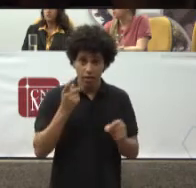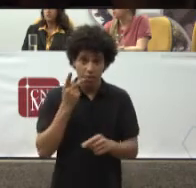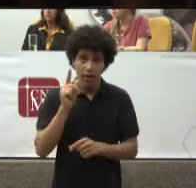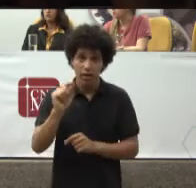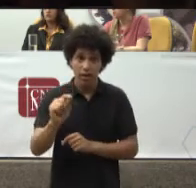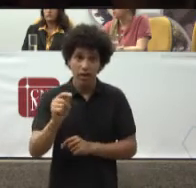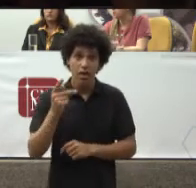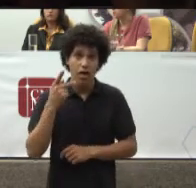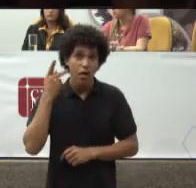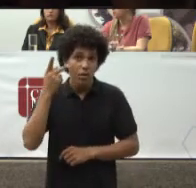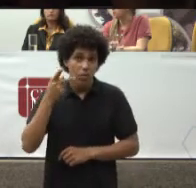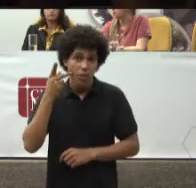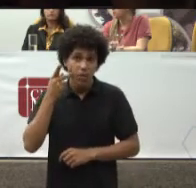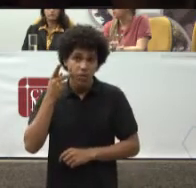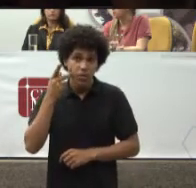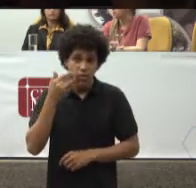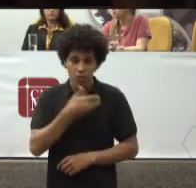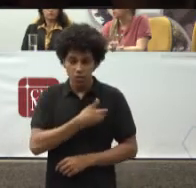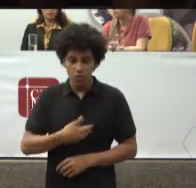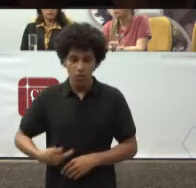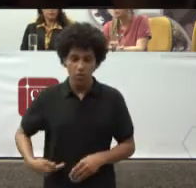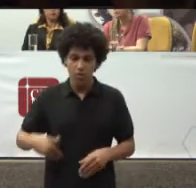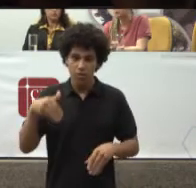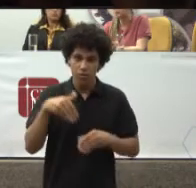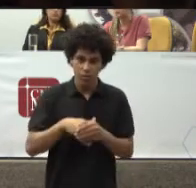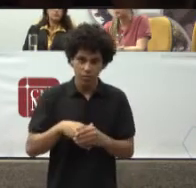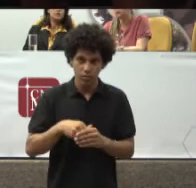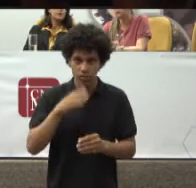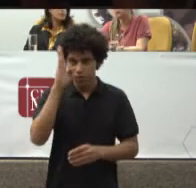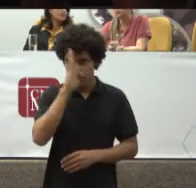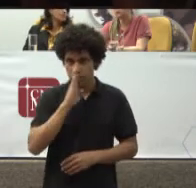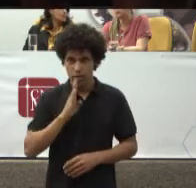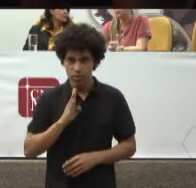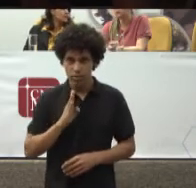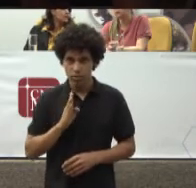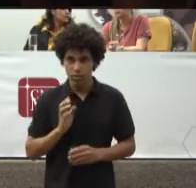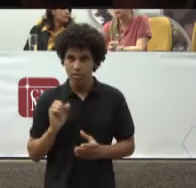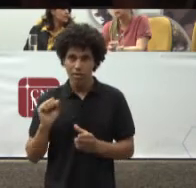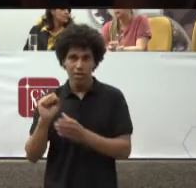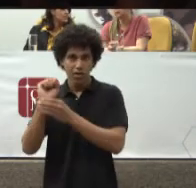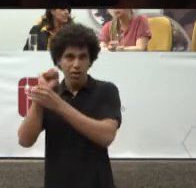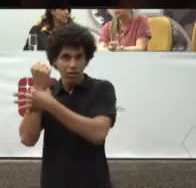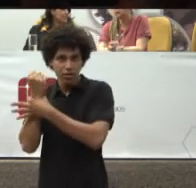No Brasil De garantia Do direito À saúde Seja eficaz